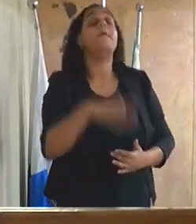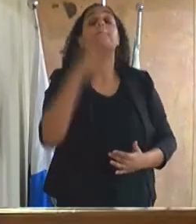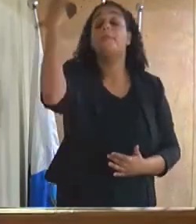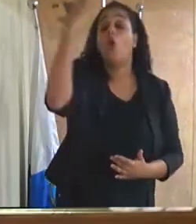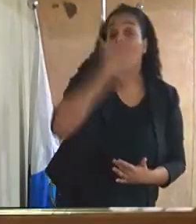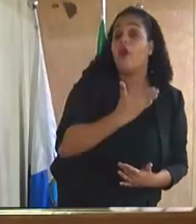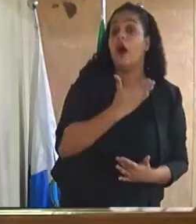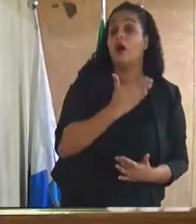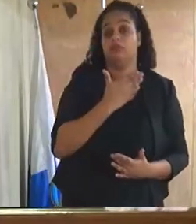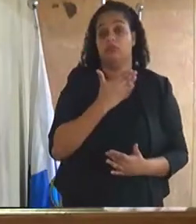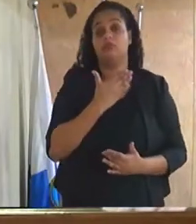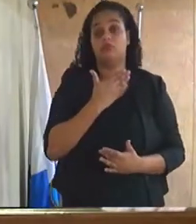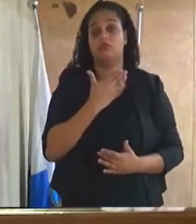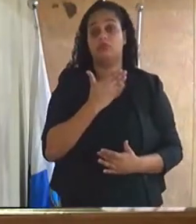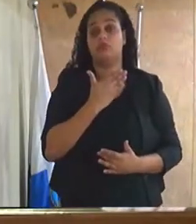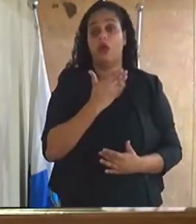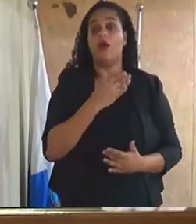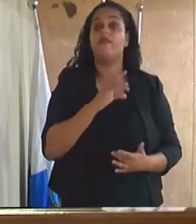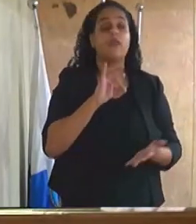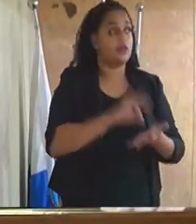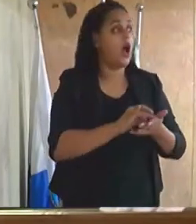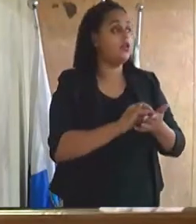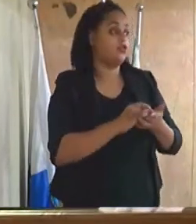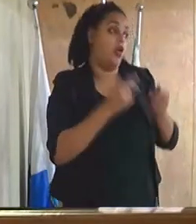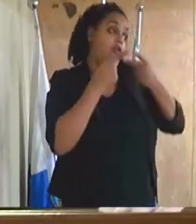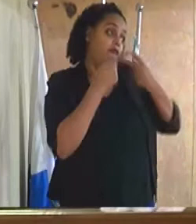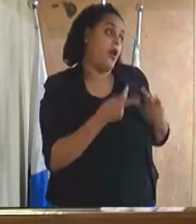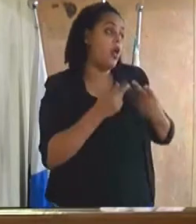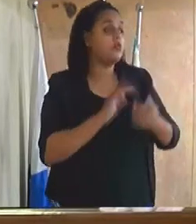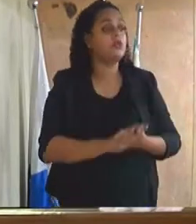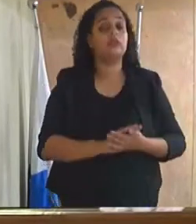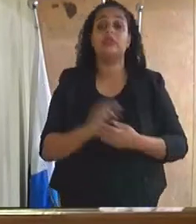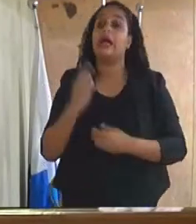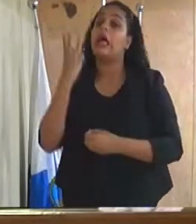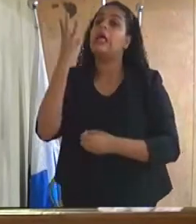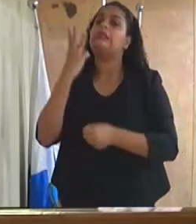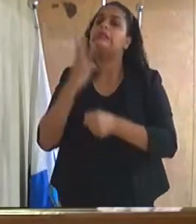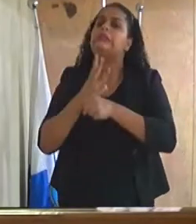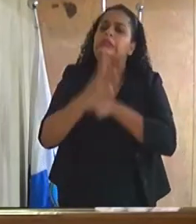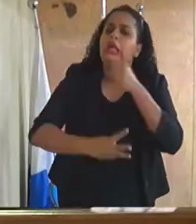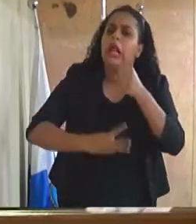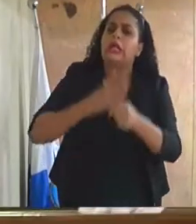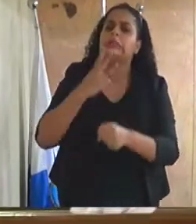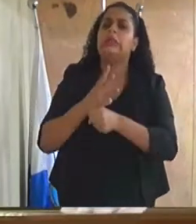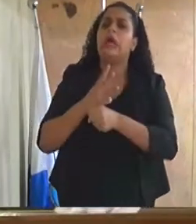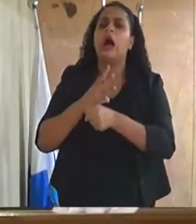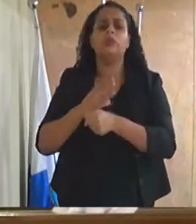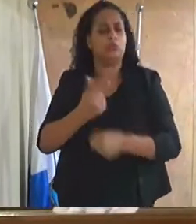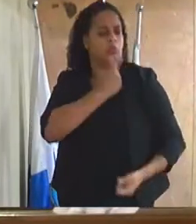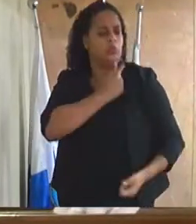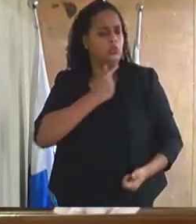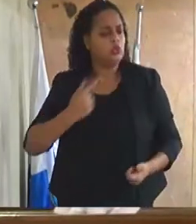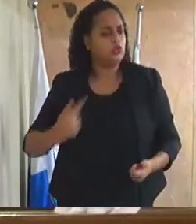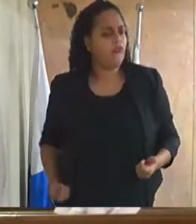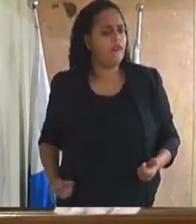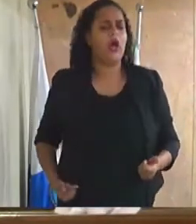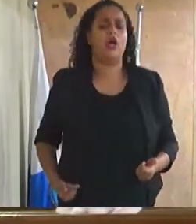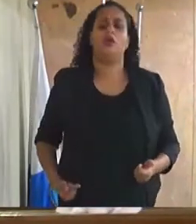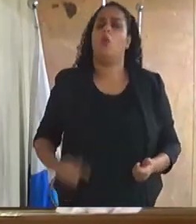e até agora nesses três anos e meio de governo eu não vi